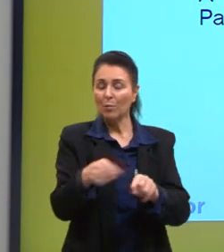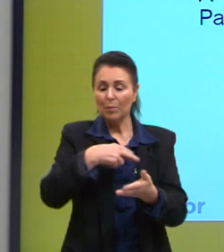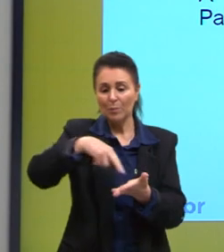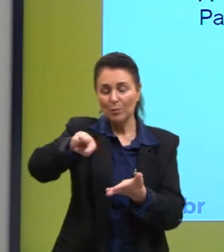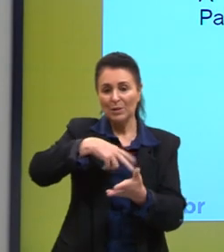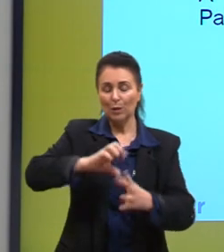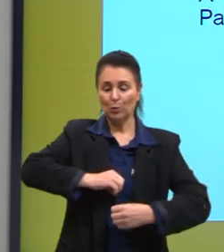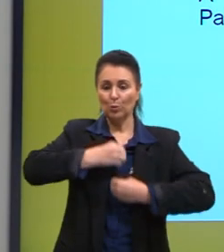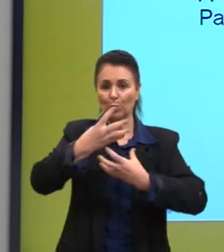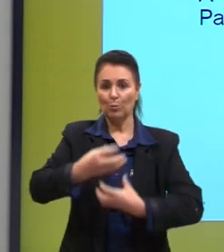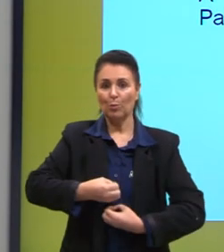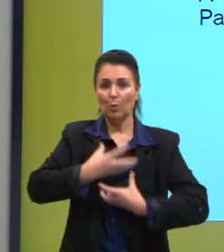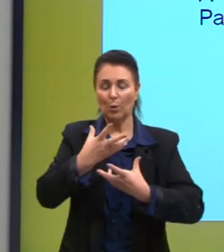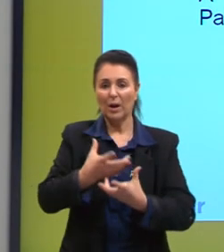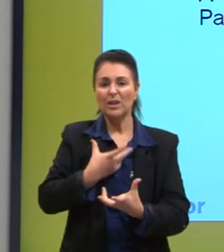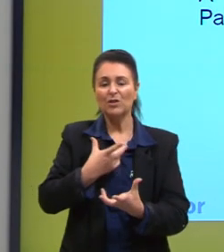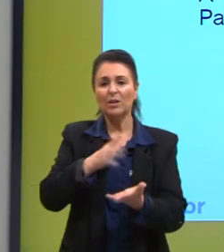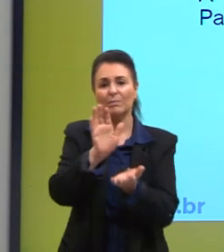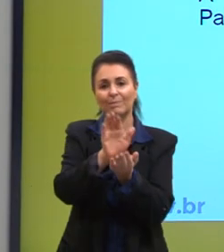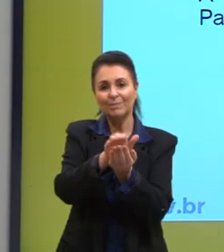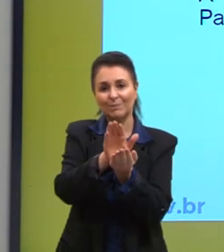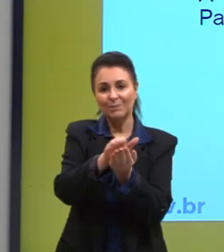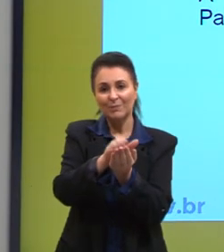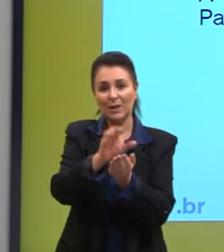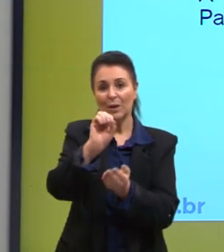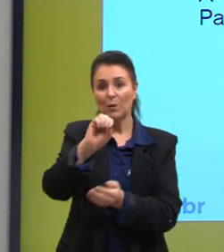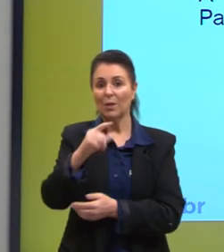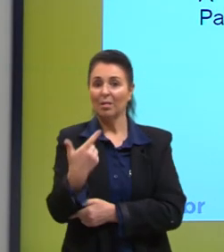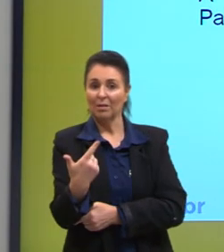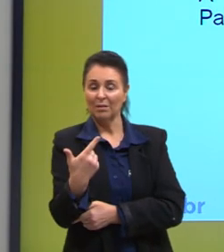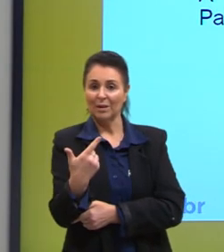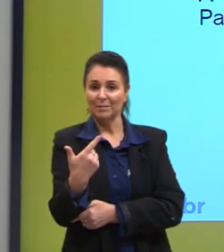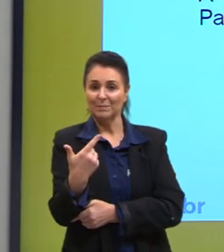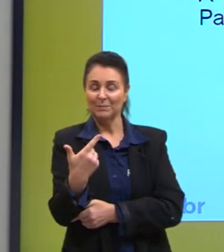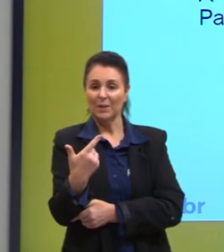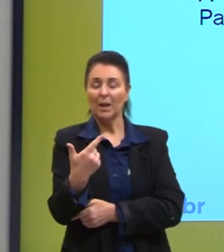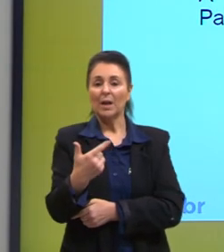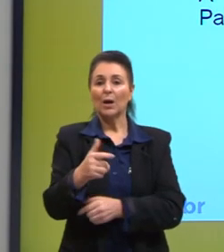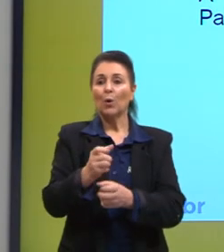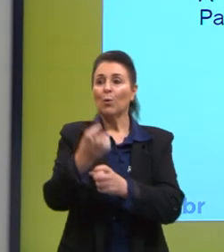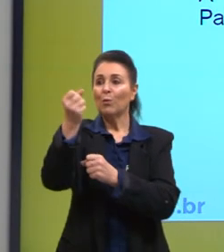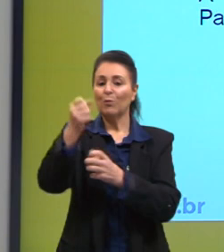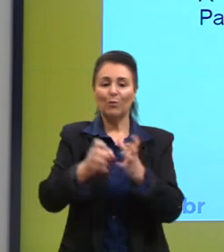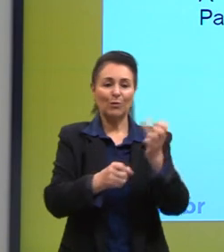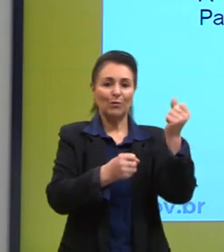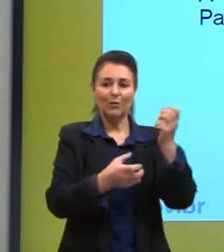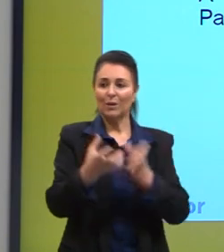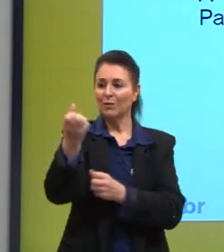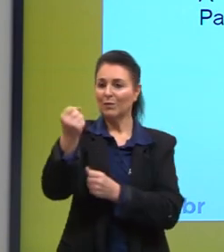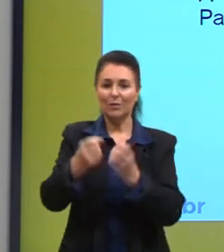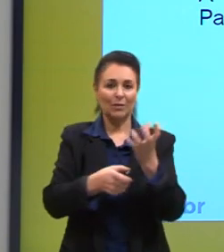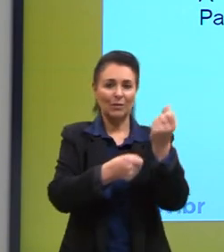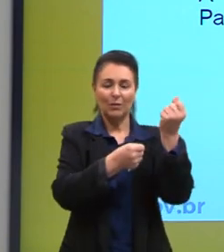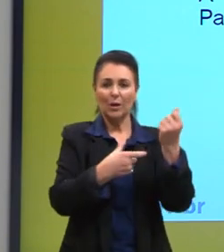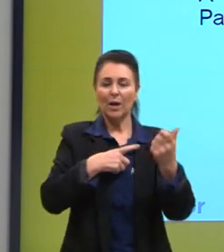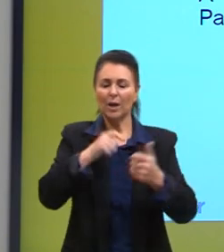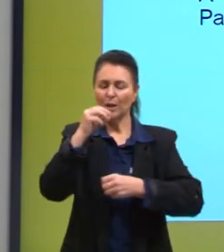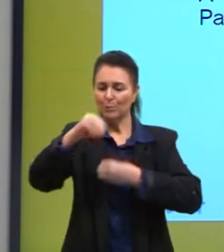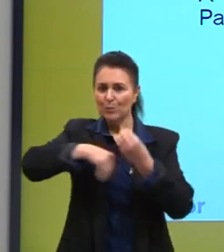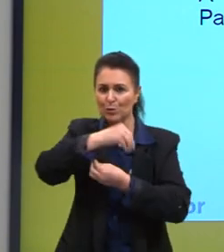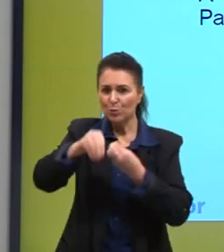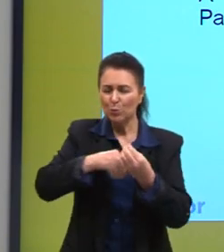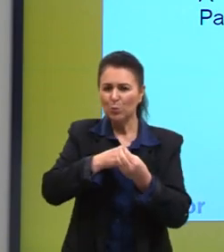poética, enraizada em Recife, em Olinda, no estado de Pernambuco. O frevo é formado pela grande mescla de gêneros